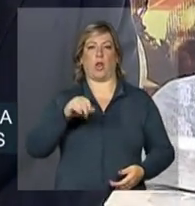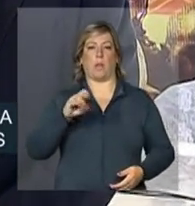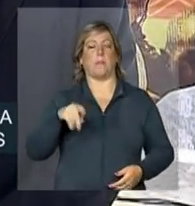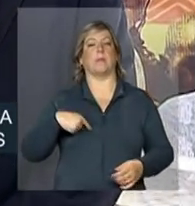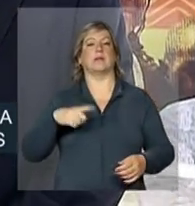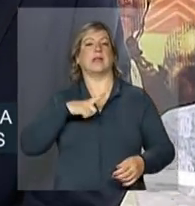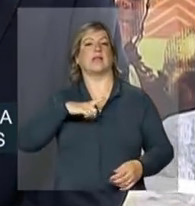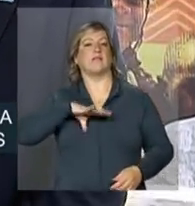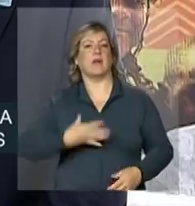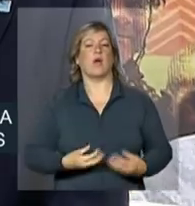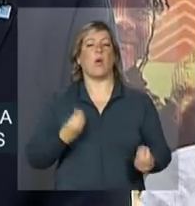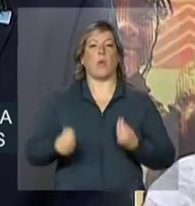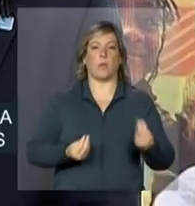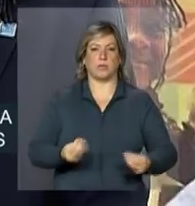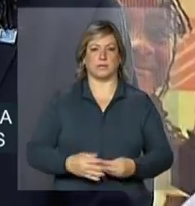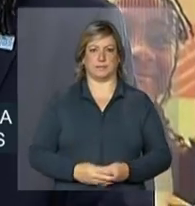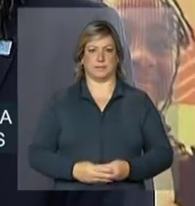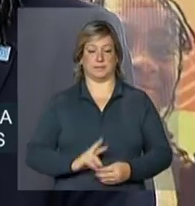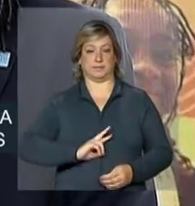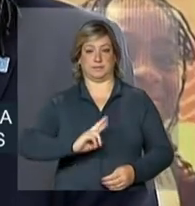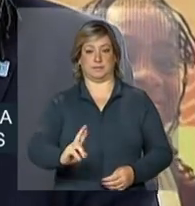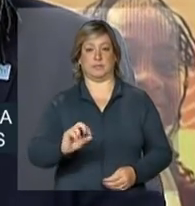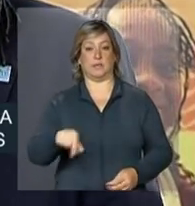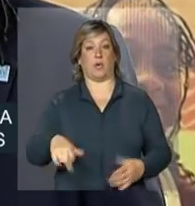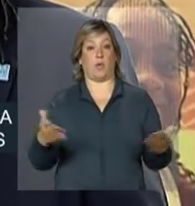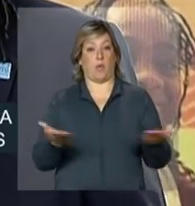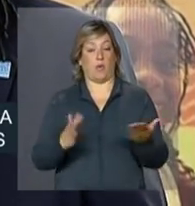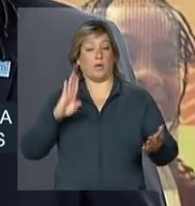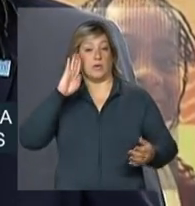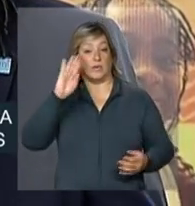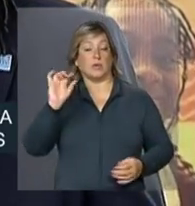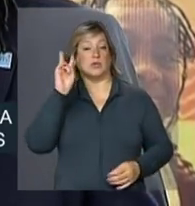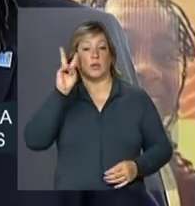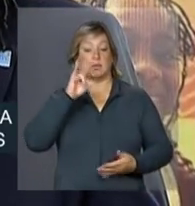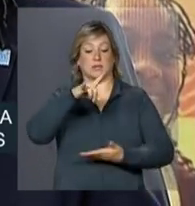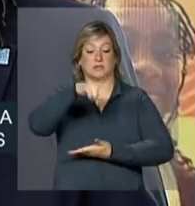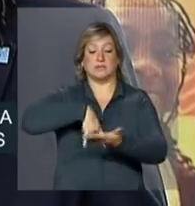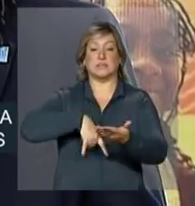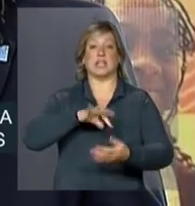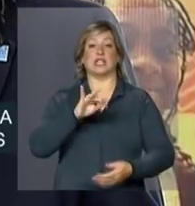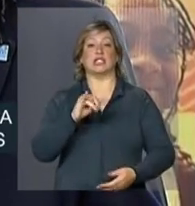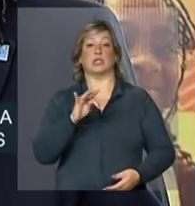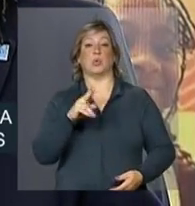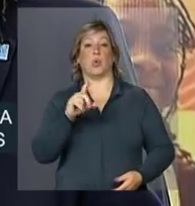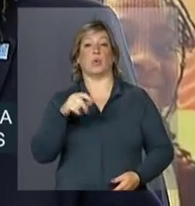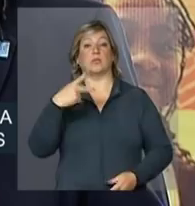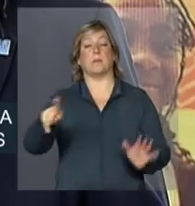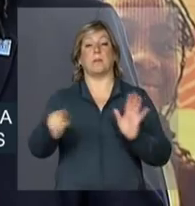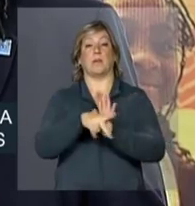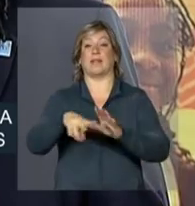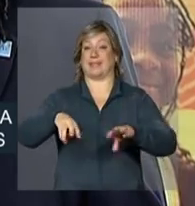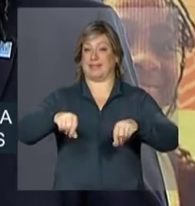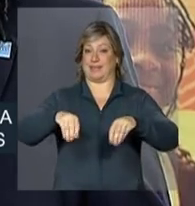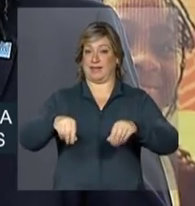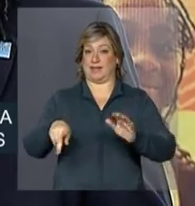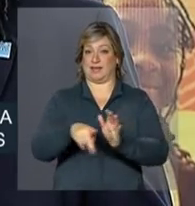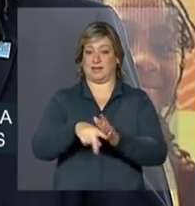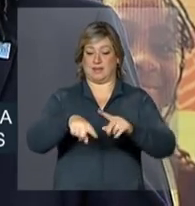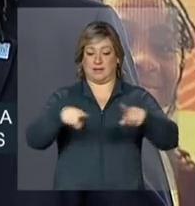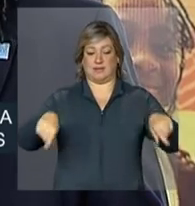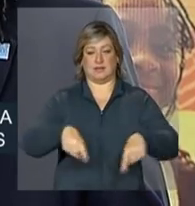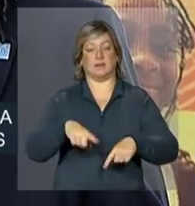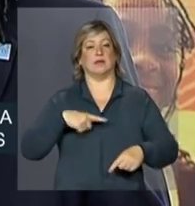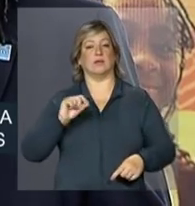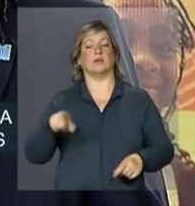O principal hoje é a questão da titulação de suas terras. Há uma determinação constitucional e o governo federal,